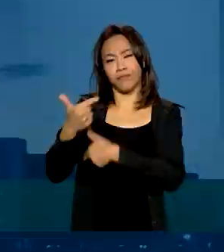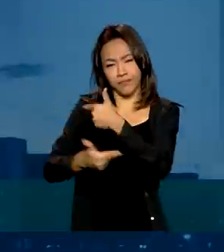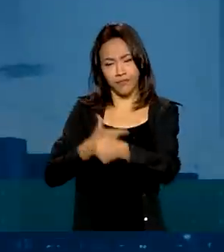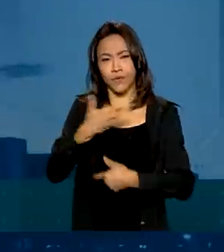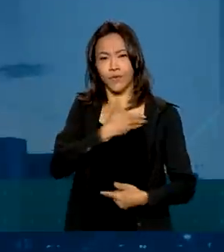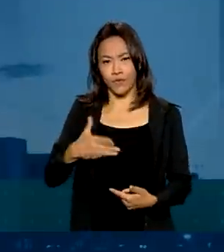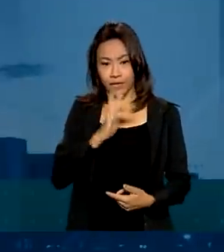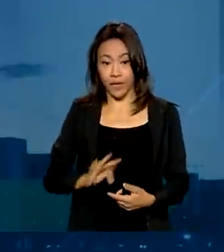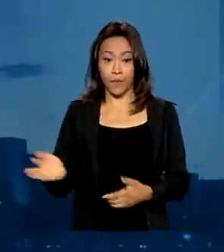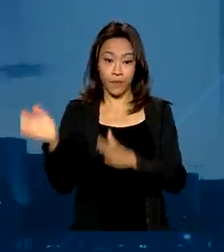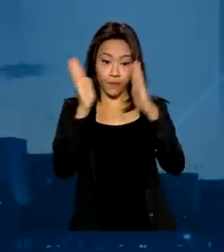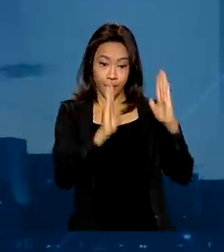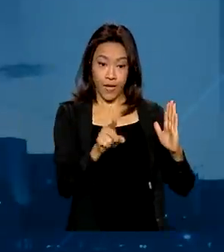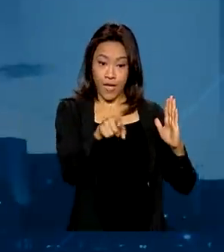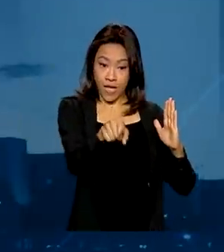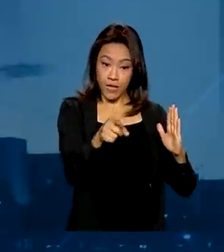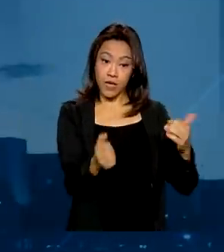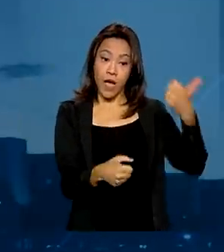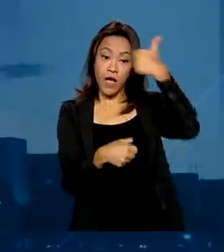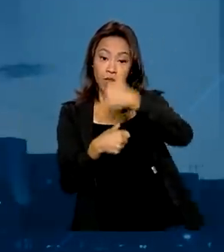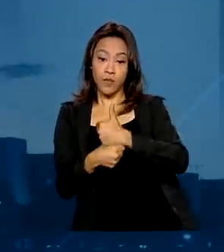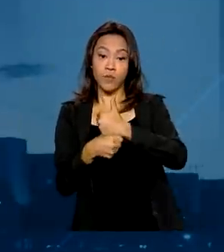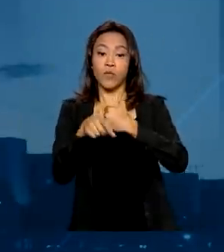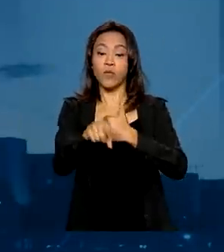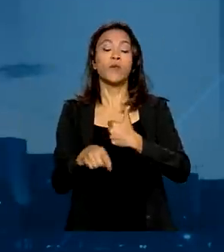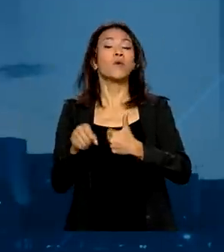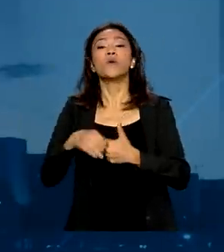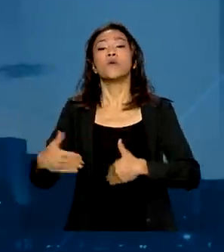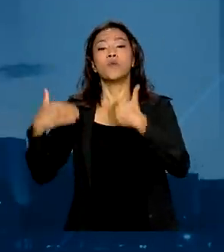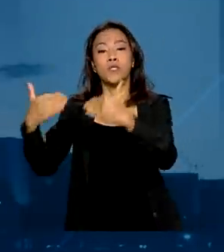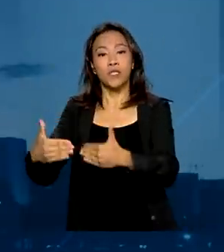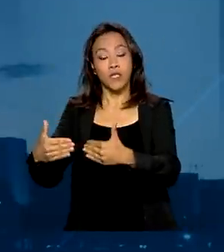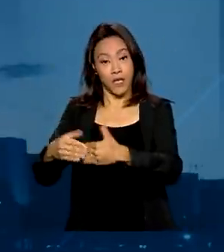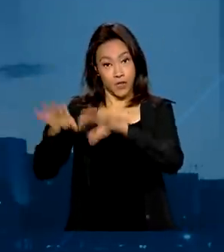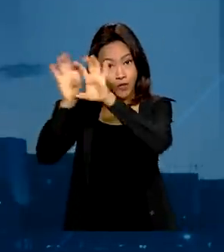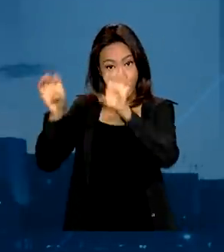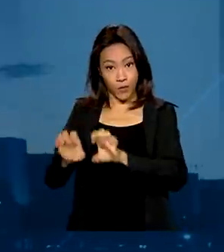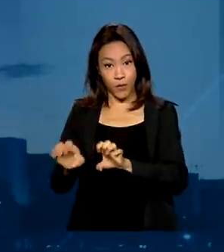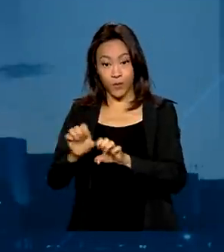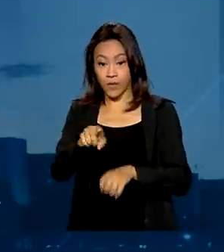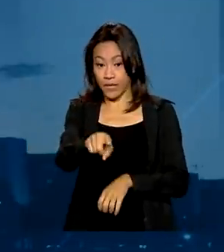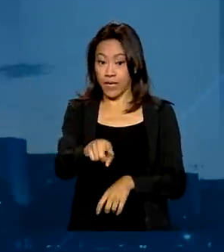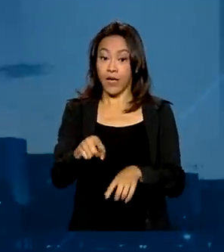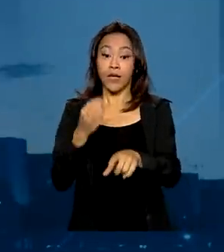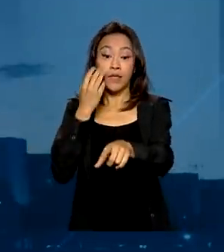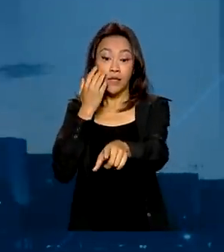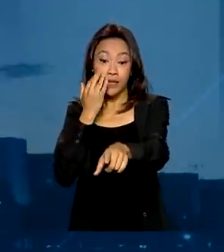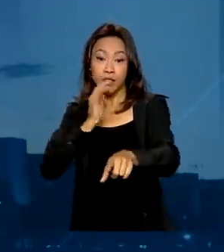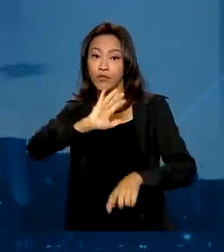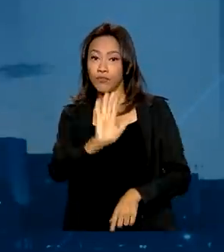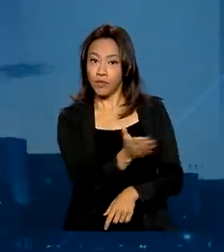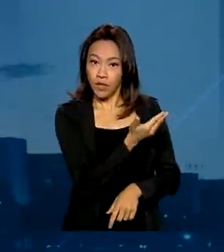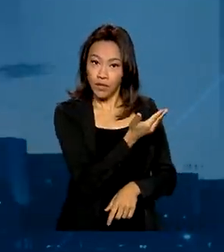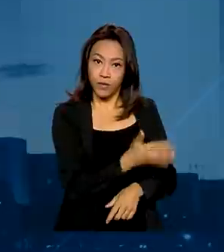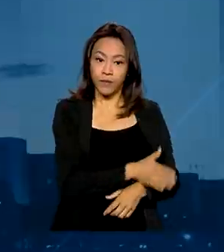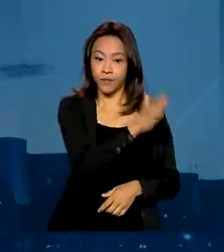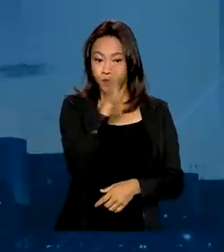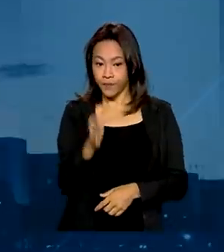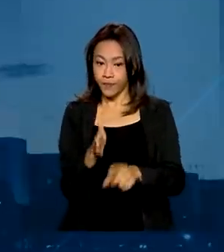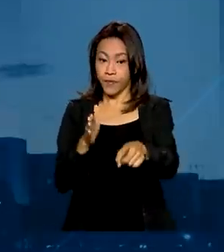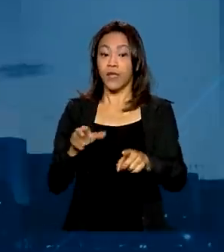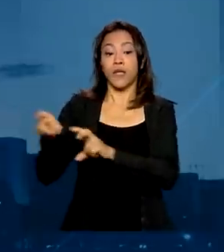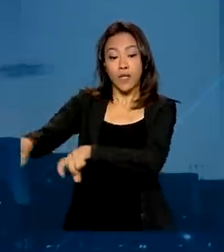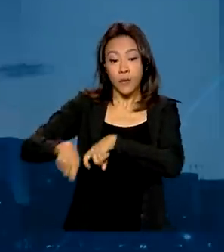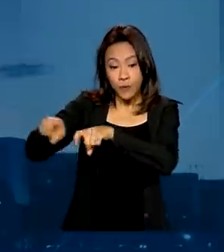Marcelo Sampaio assumiu o Ministério da Infraestrutura. Ele entrou no lugar de Tarcísio Gomes de Freitas. No Ministério da